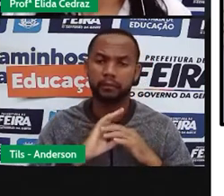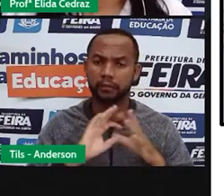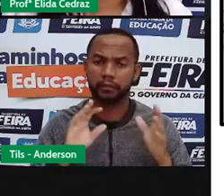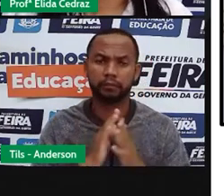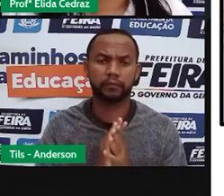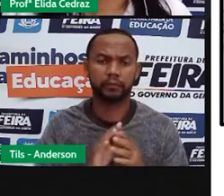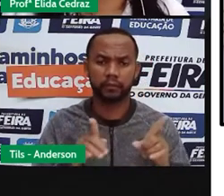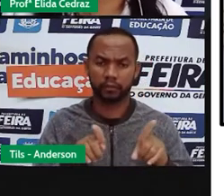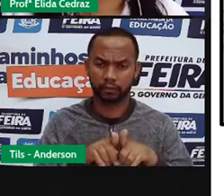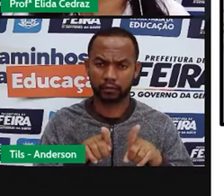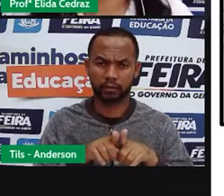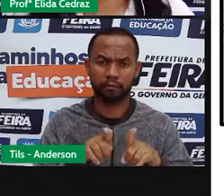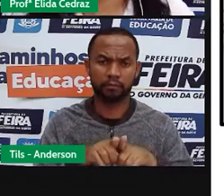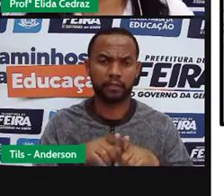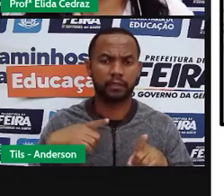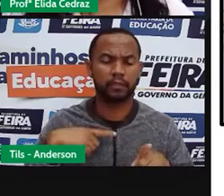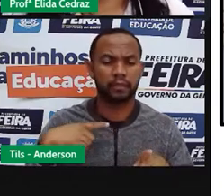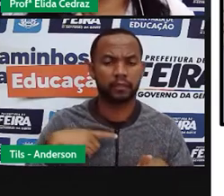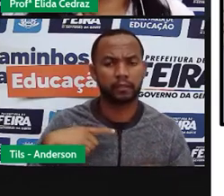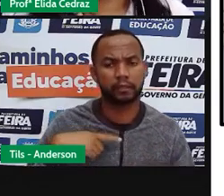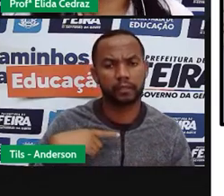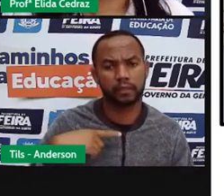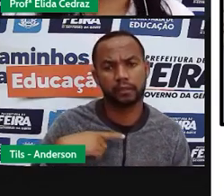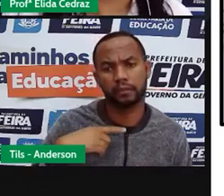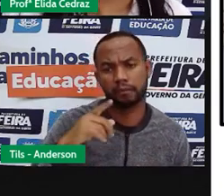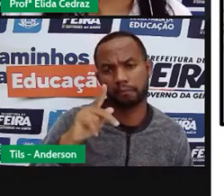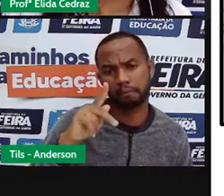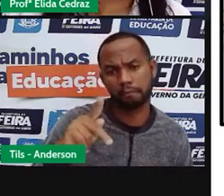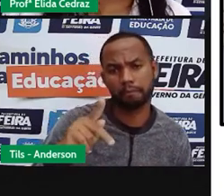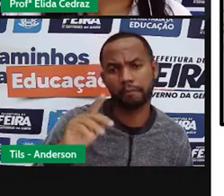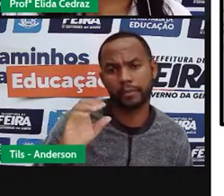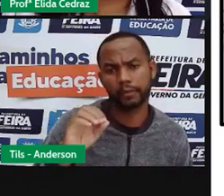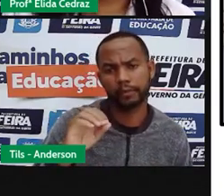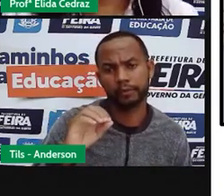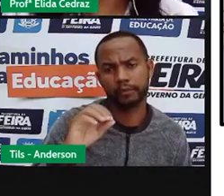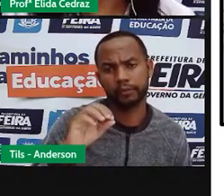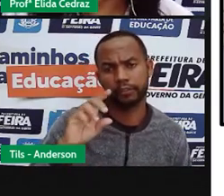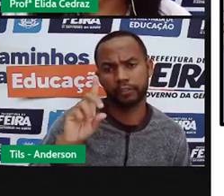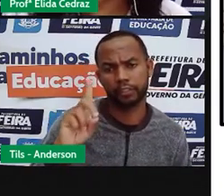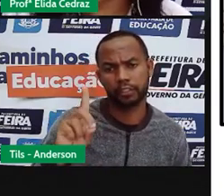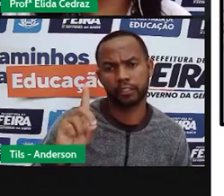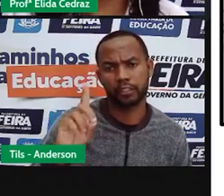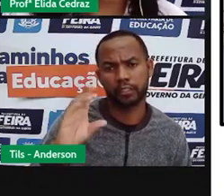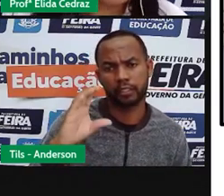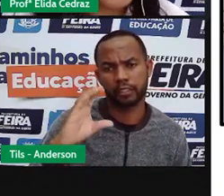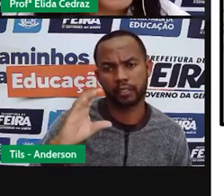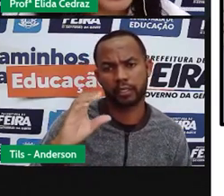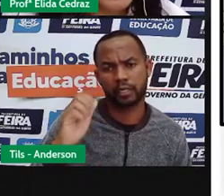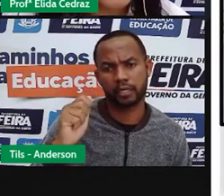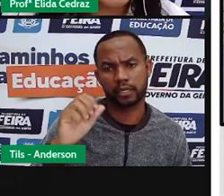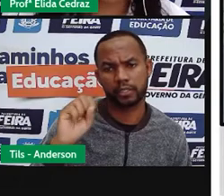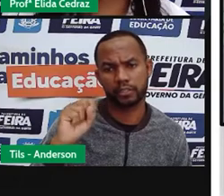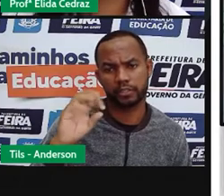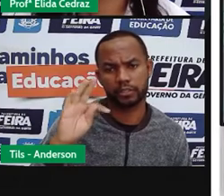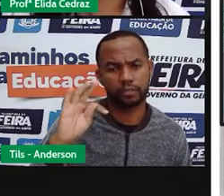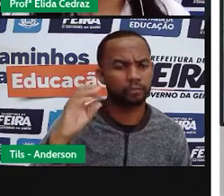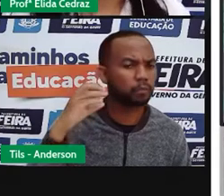Também podemos ter acesso das notícias e nos comunicar através dos podcasts.